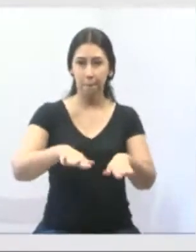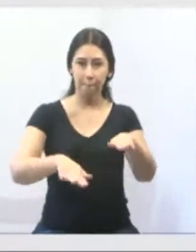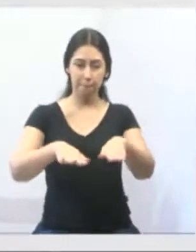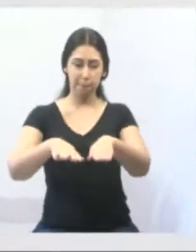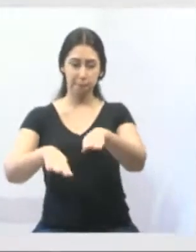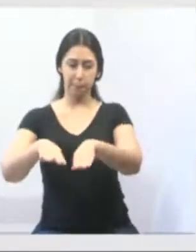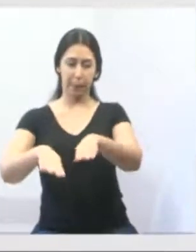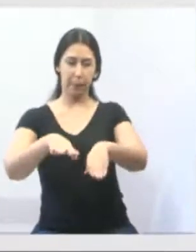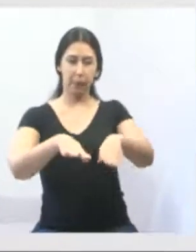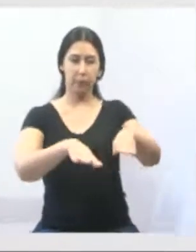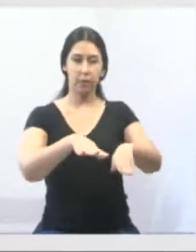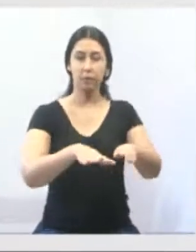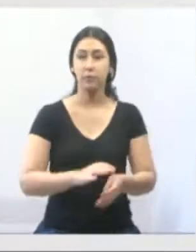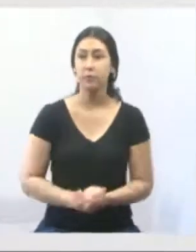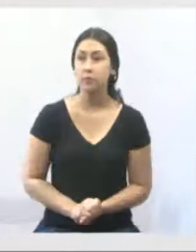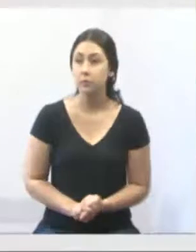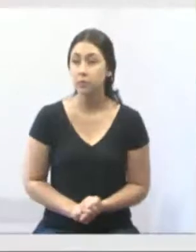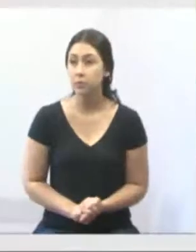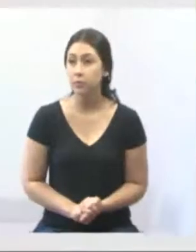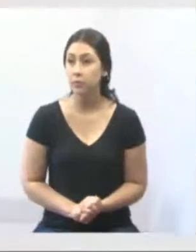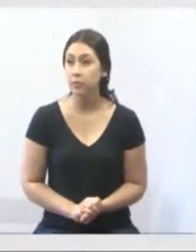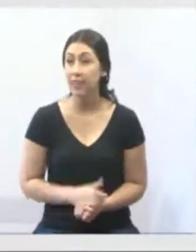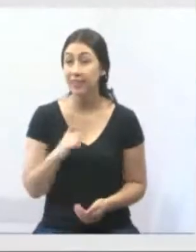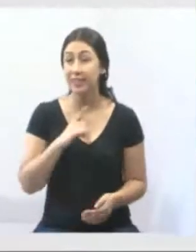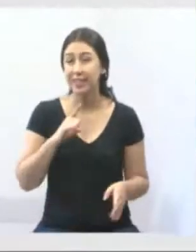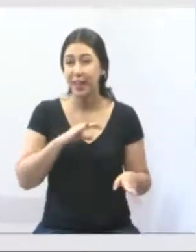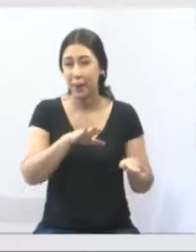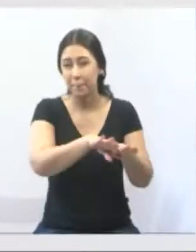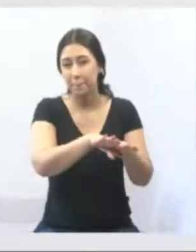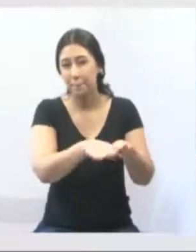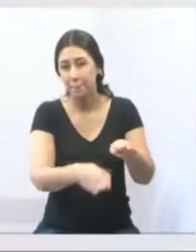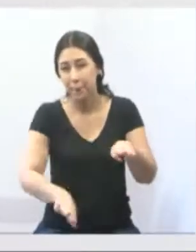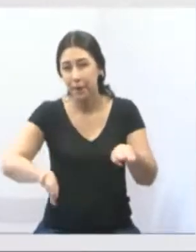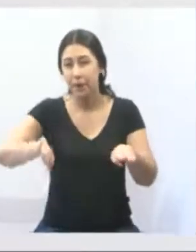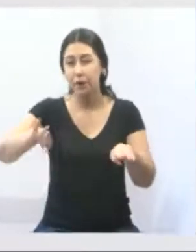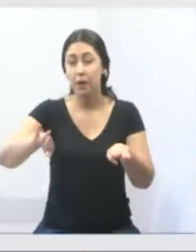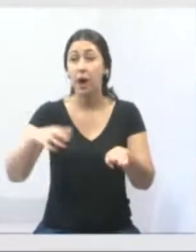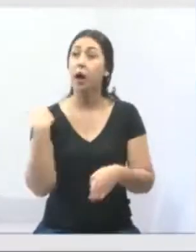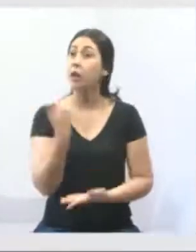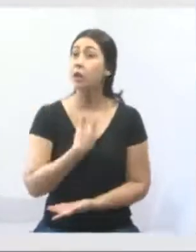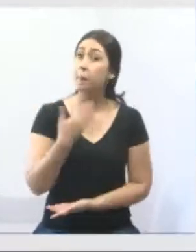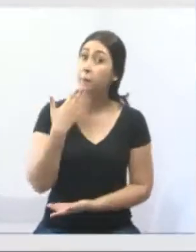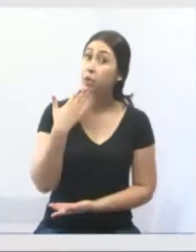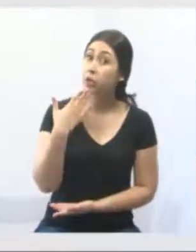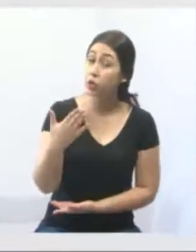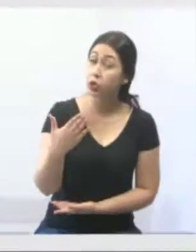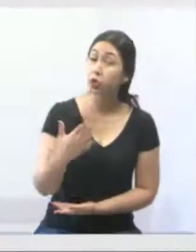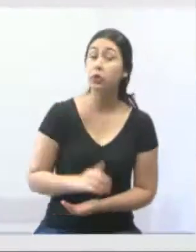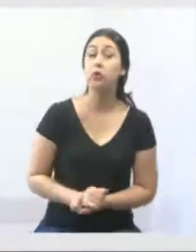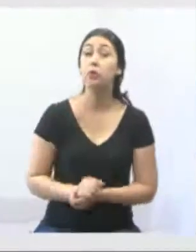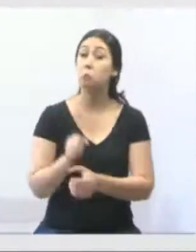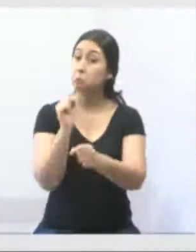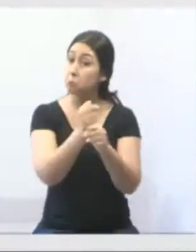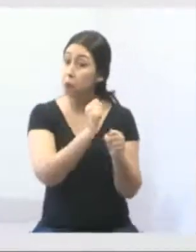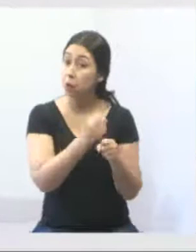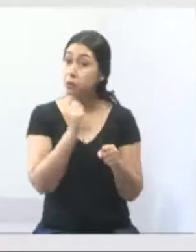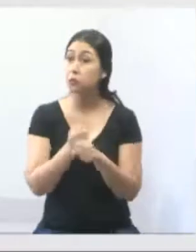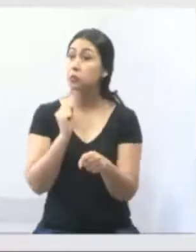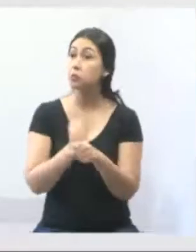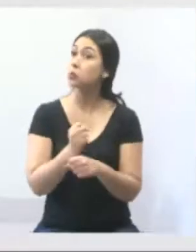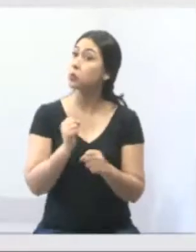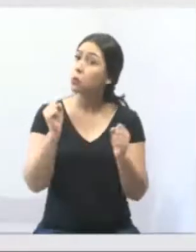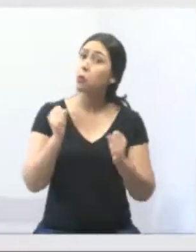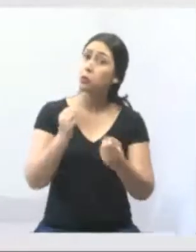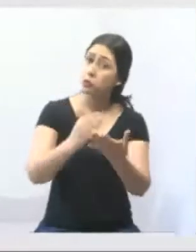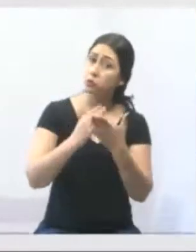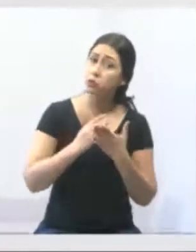acho que... e muitos buracos. Então, a gente está solicitando o pessoal da infraestrutura que possa nos dar